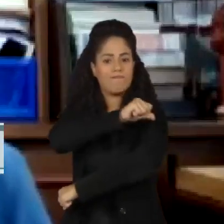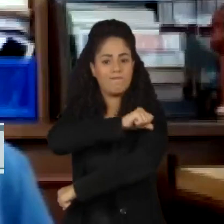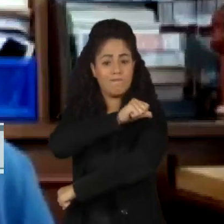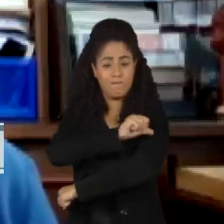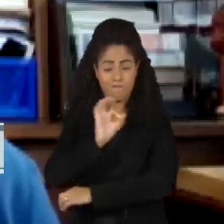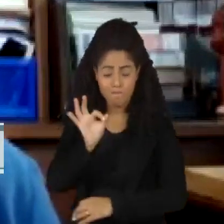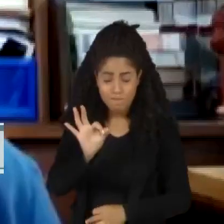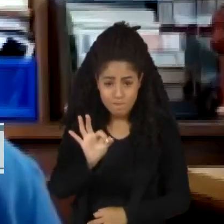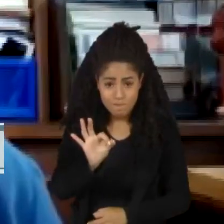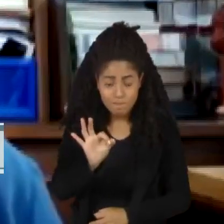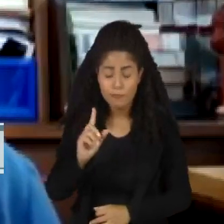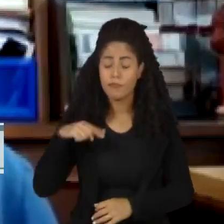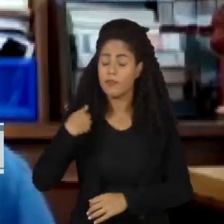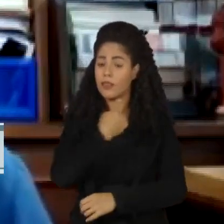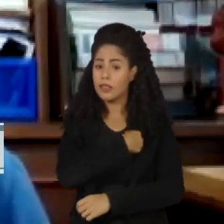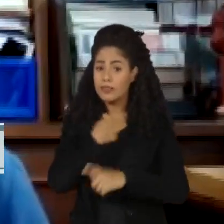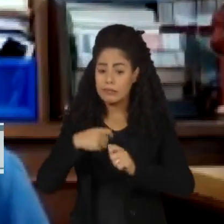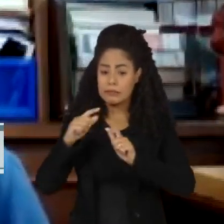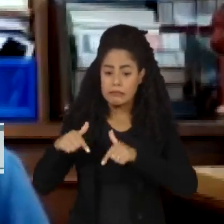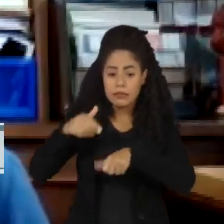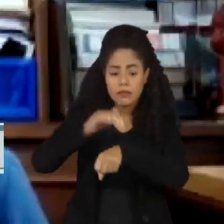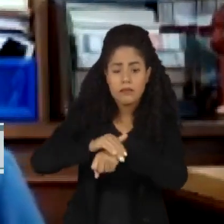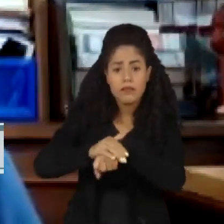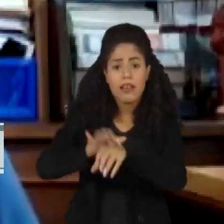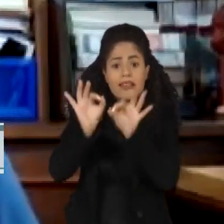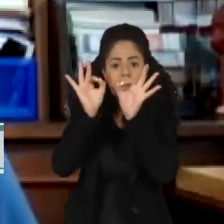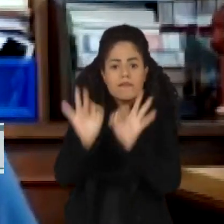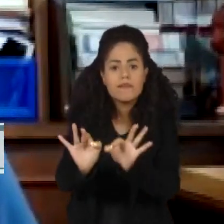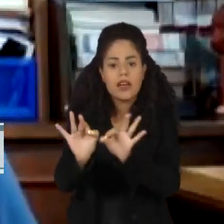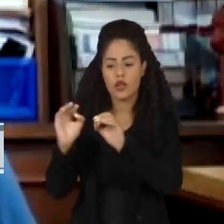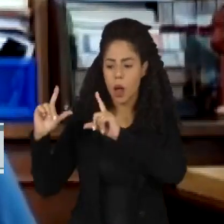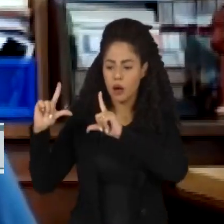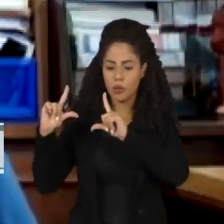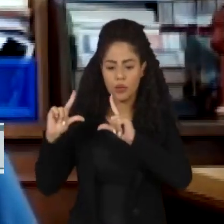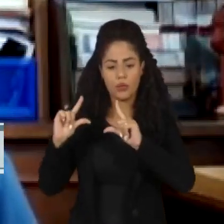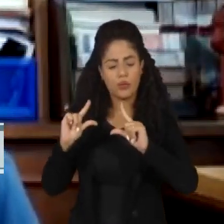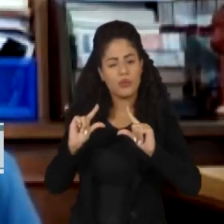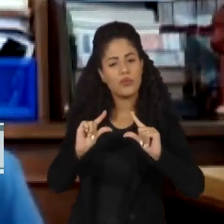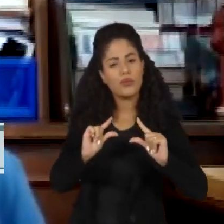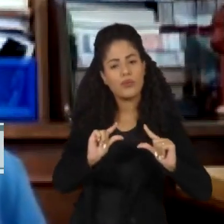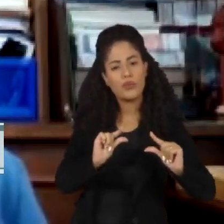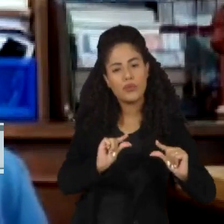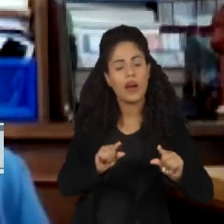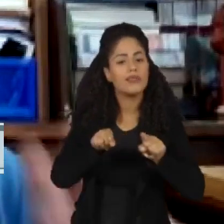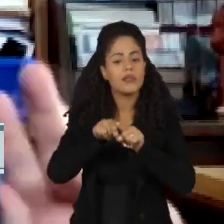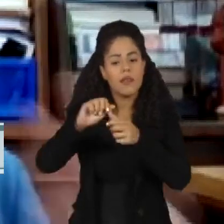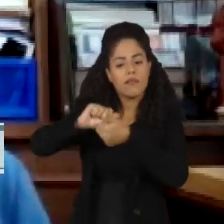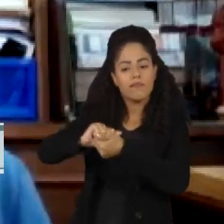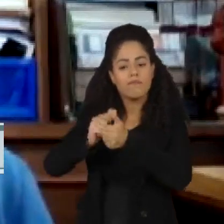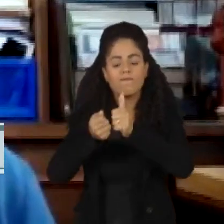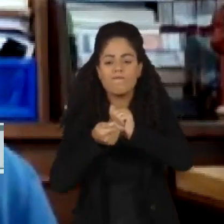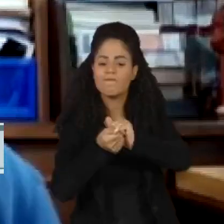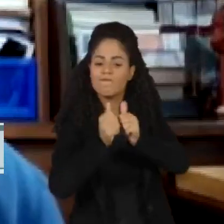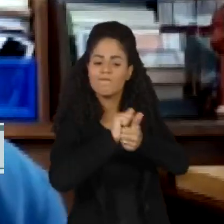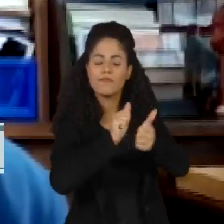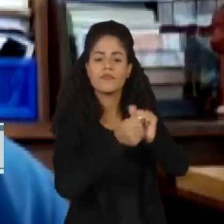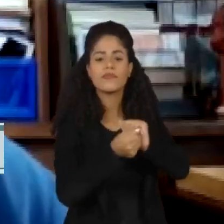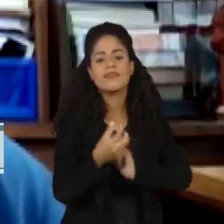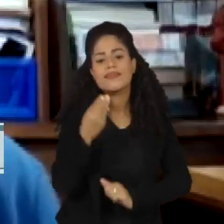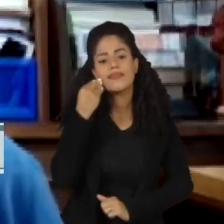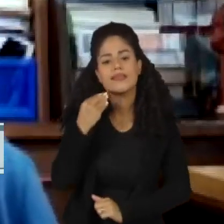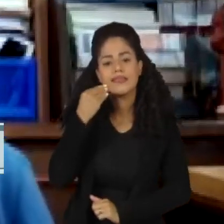Nós temos que trabalhar tanto em mitigação, que é reduzir as nossas emissões, quanto em adaptação. Temos que atuar nas duas